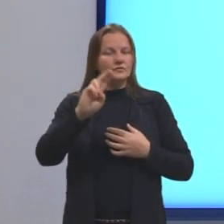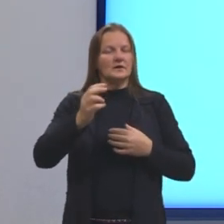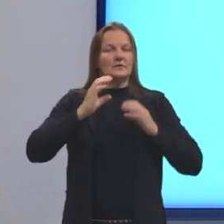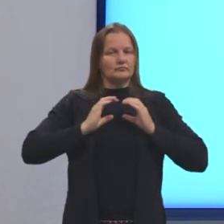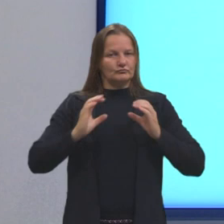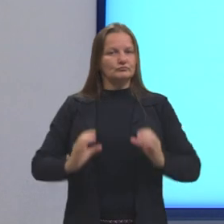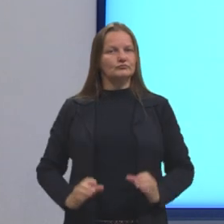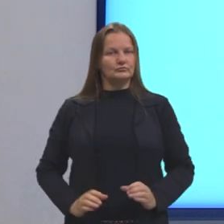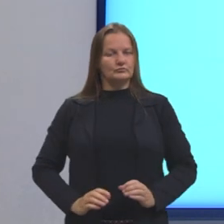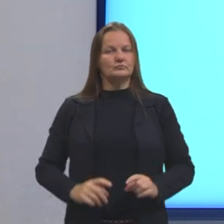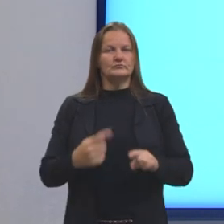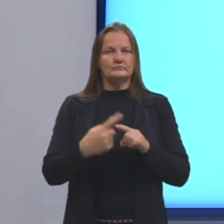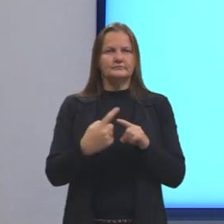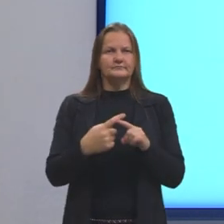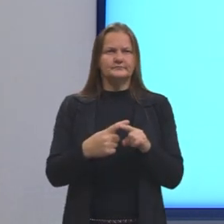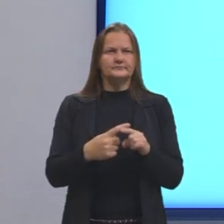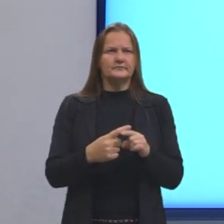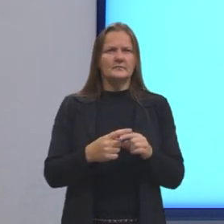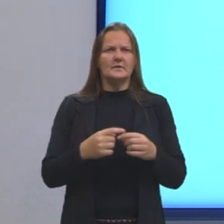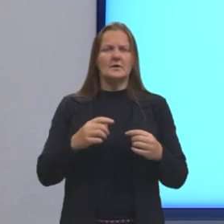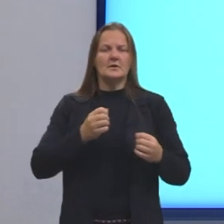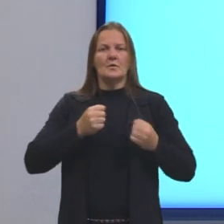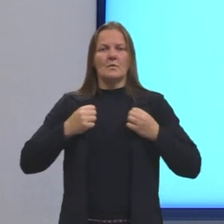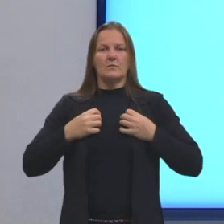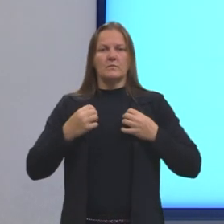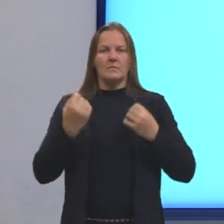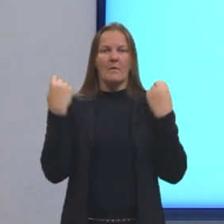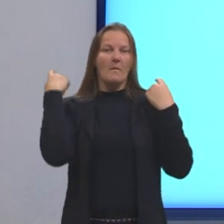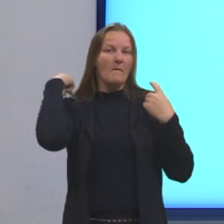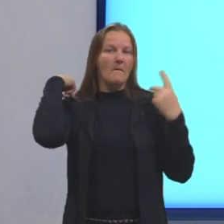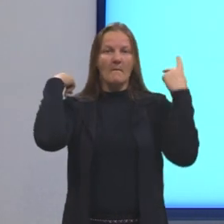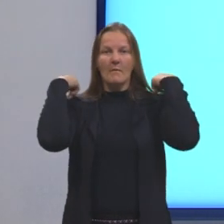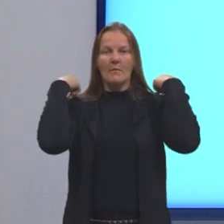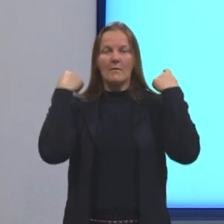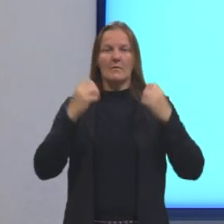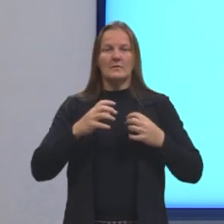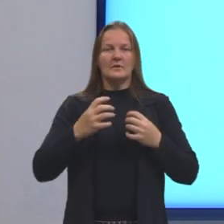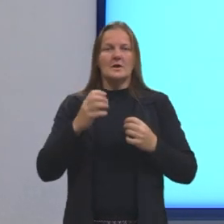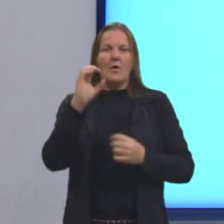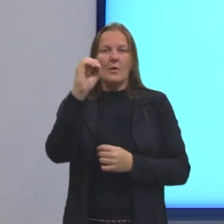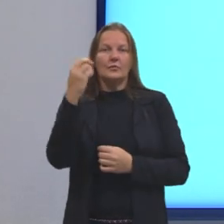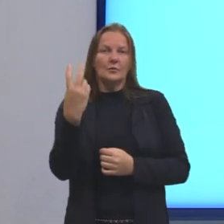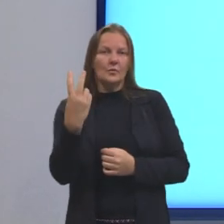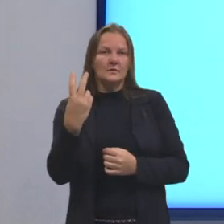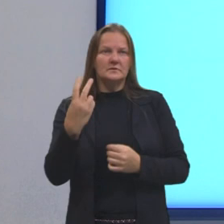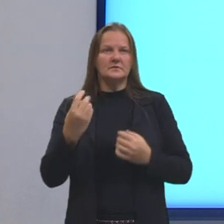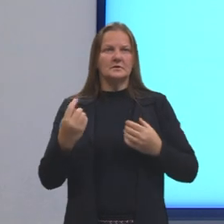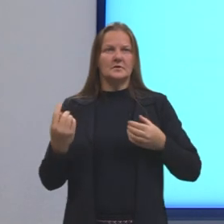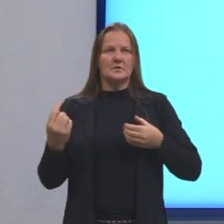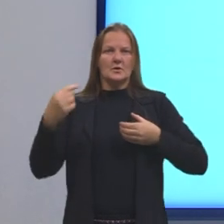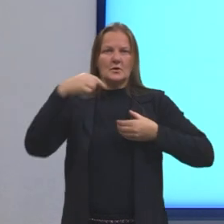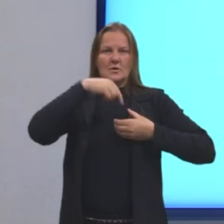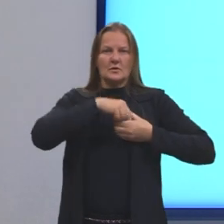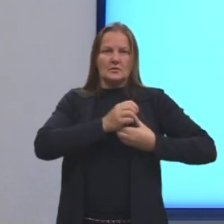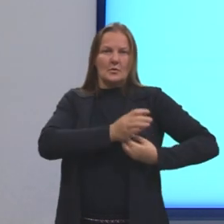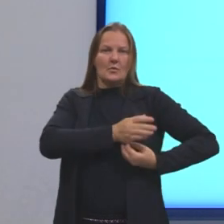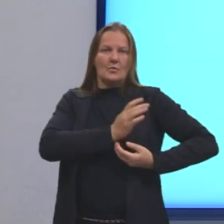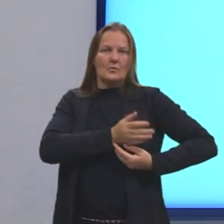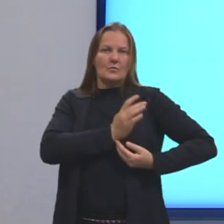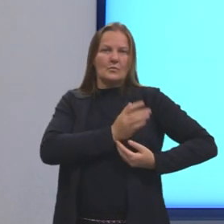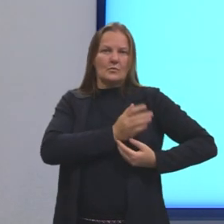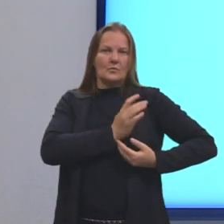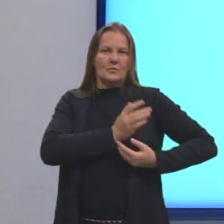corpo. Então, aqui, Saindo dos pulmões, o sangue rico em oxigênio vai entrar no coração